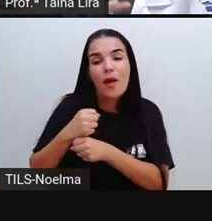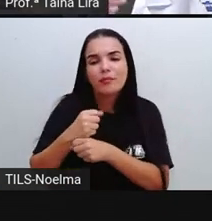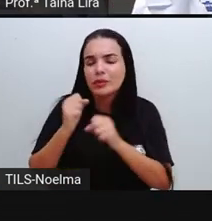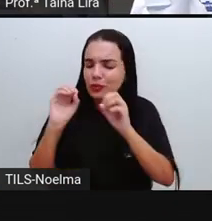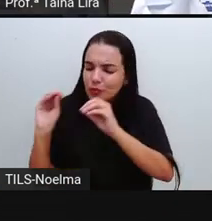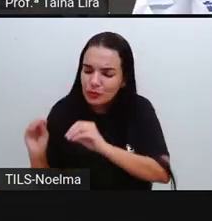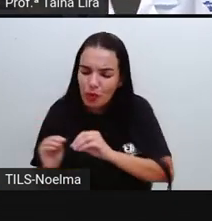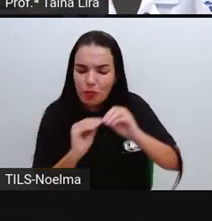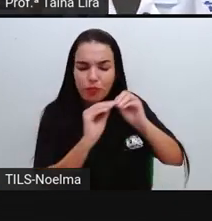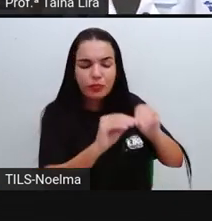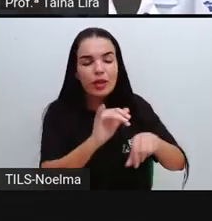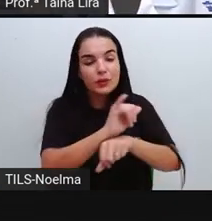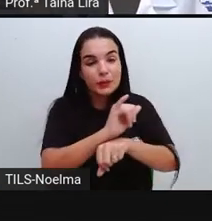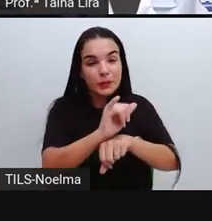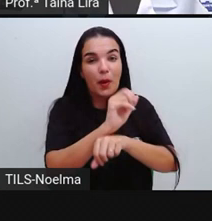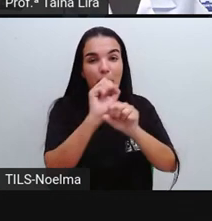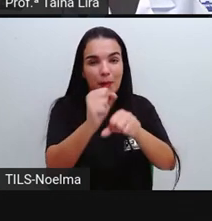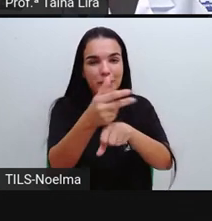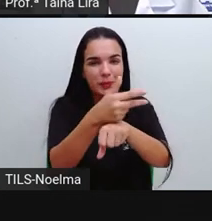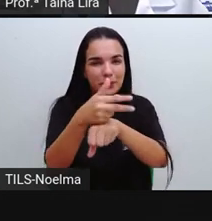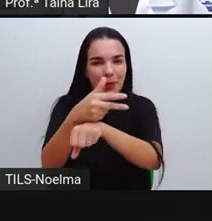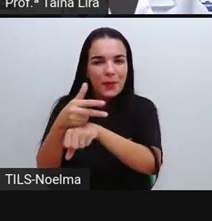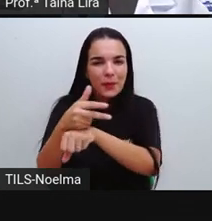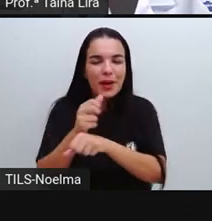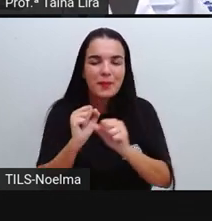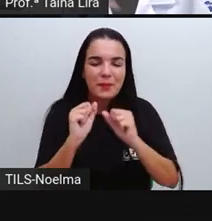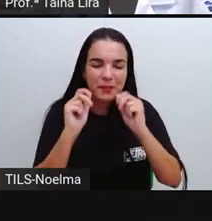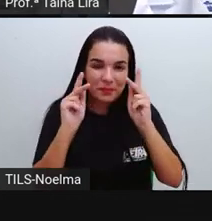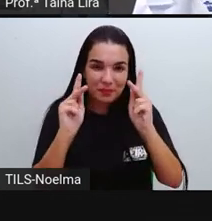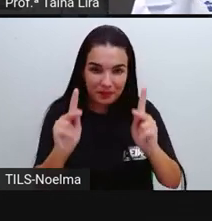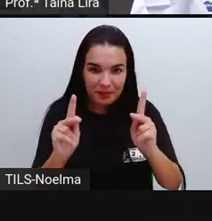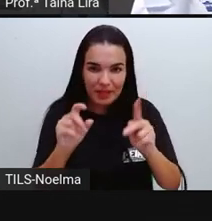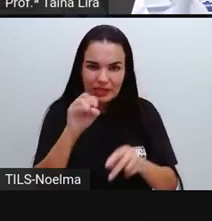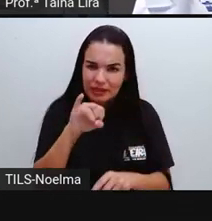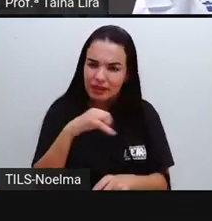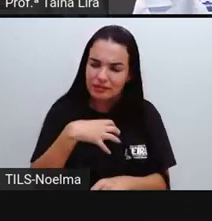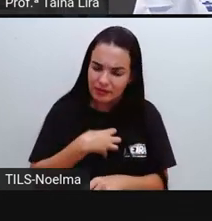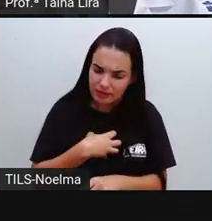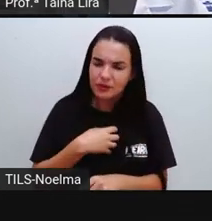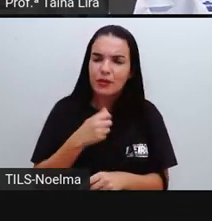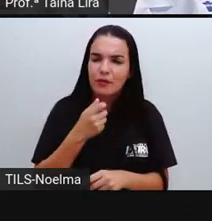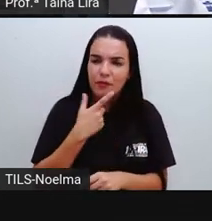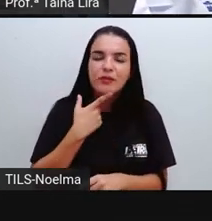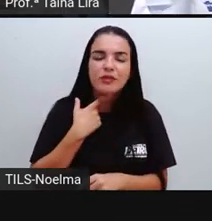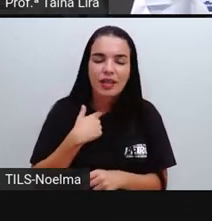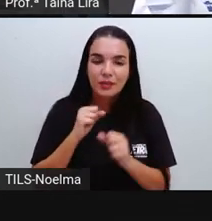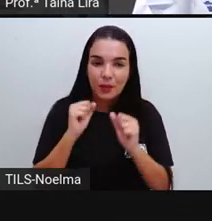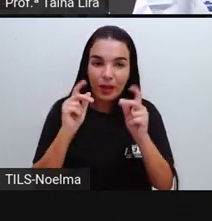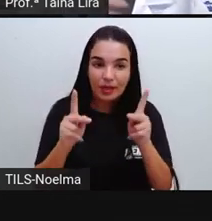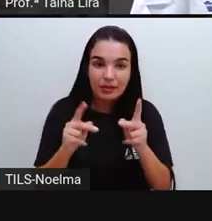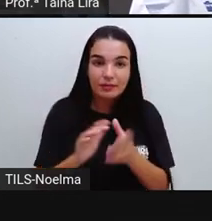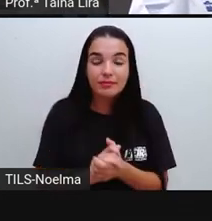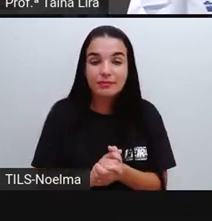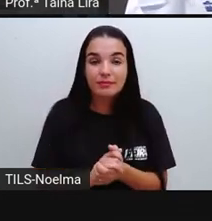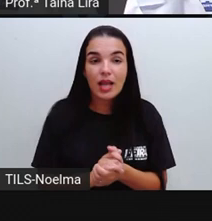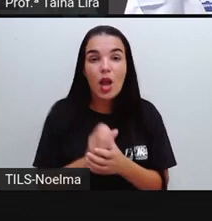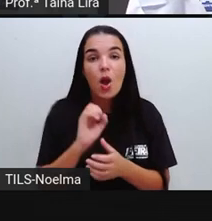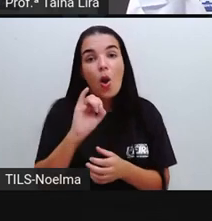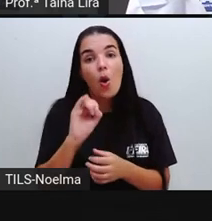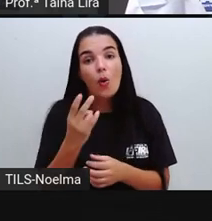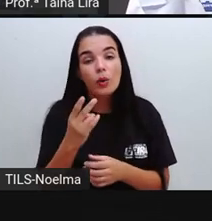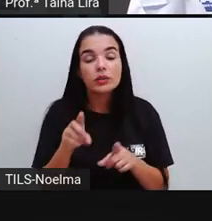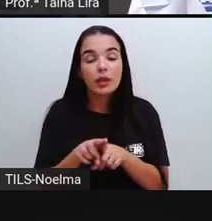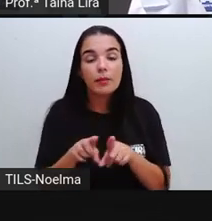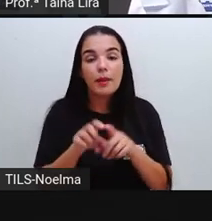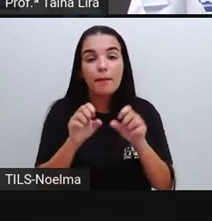todas lá pra vocês assistirem sempre que sentirem aí necessidade, tá? Ou você também pode tirar essas